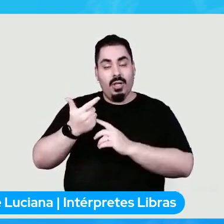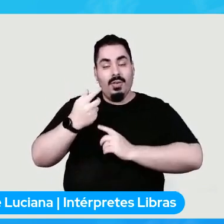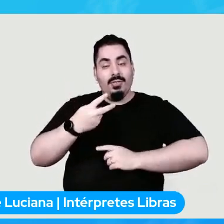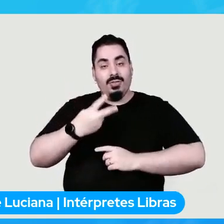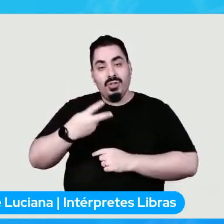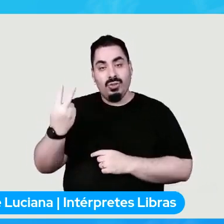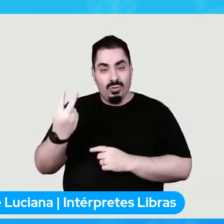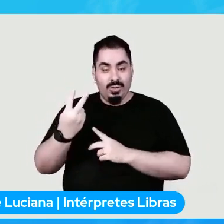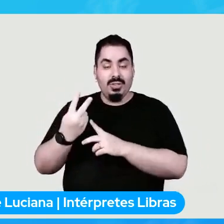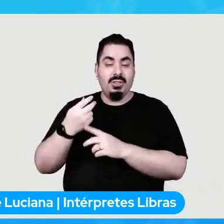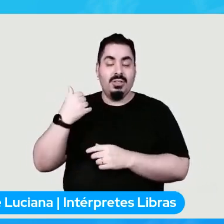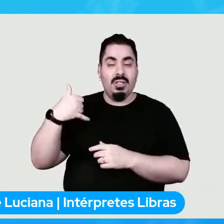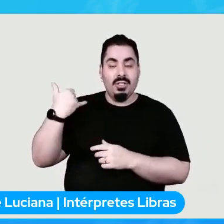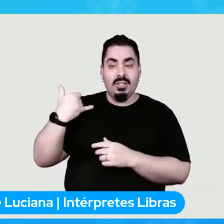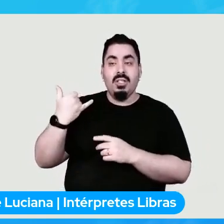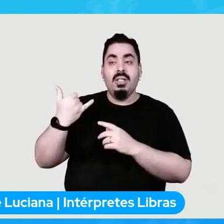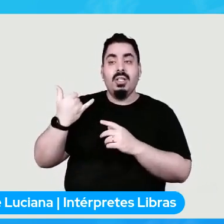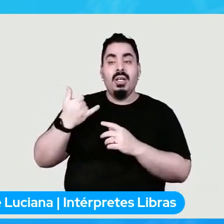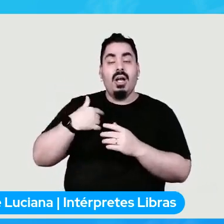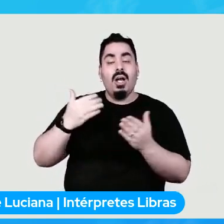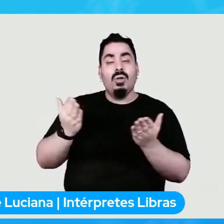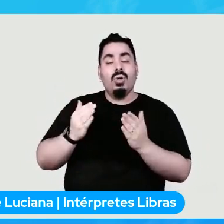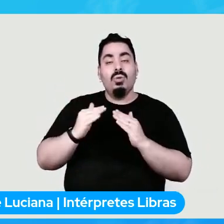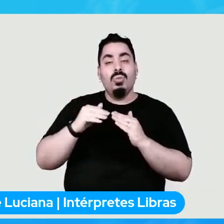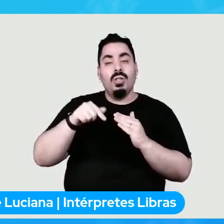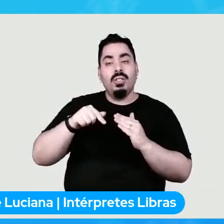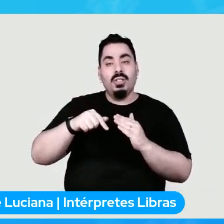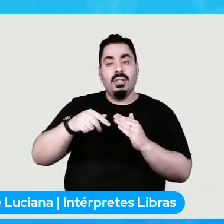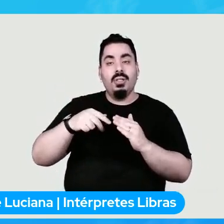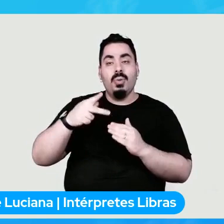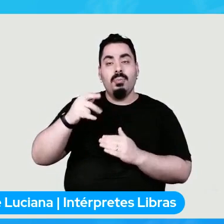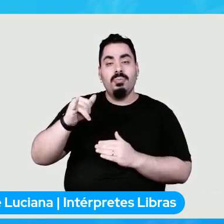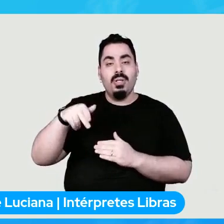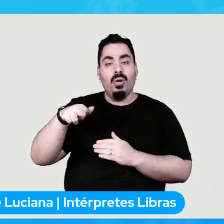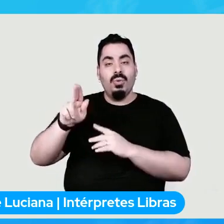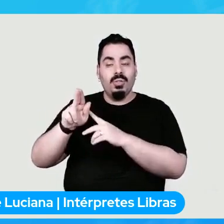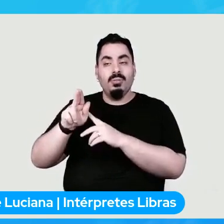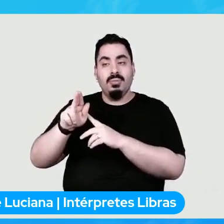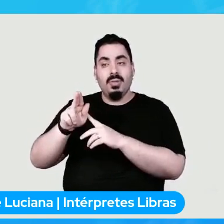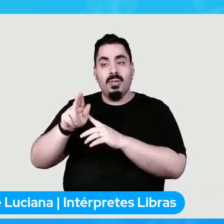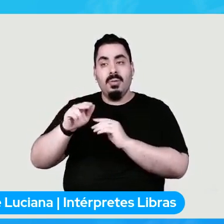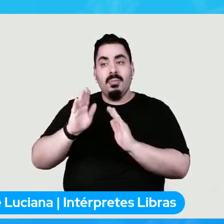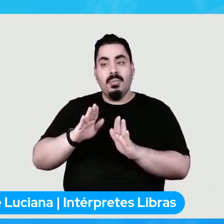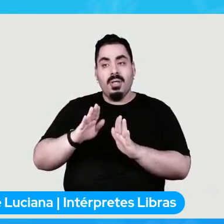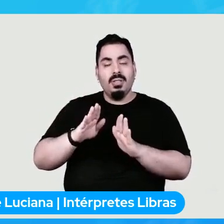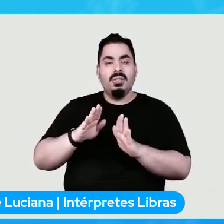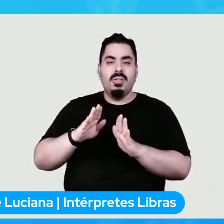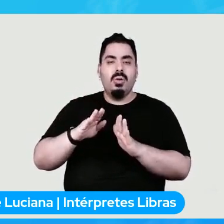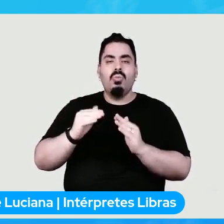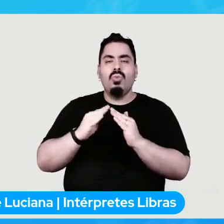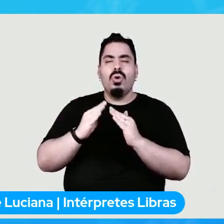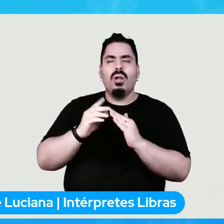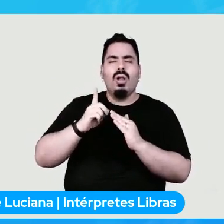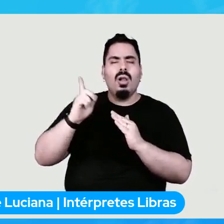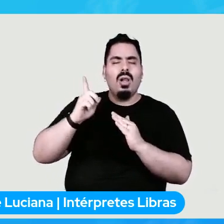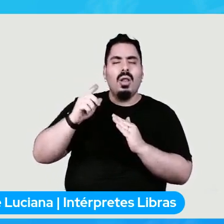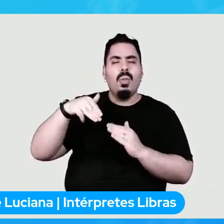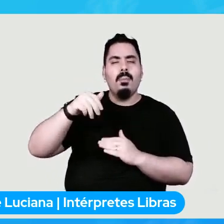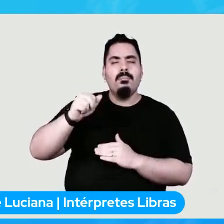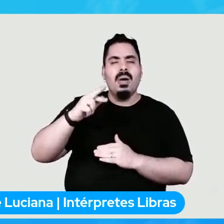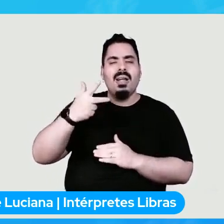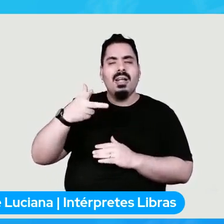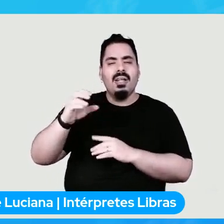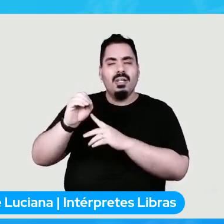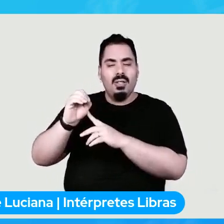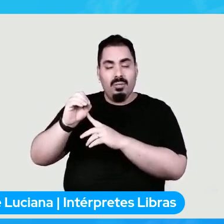moro aqui atualmente na terrinha. Mas me considero natural do Piranhão, porque morei por muito tempo no Maranhão e atualmente moro no Piauí. Então, sou